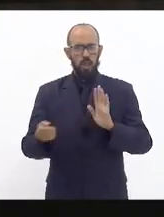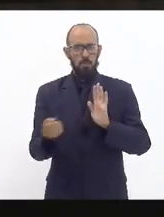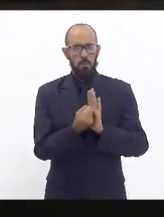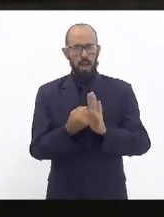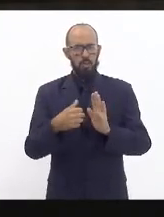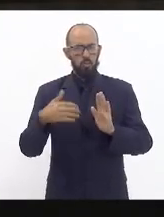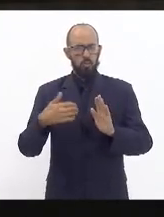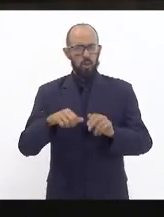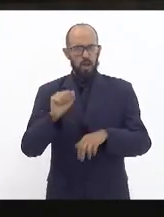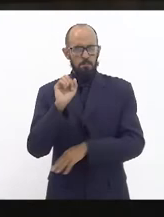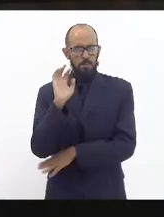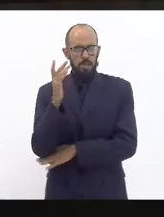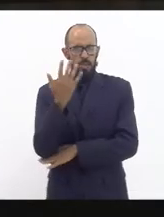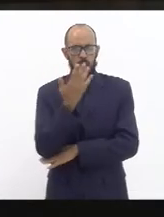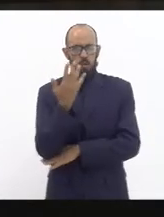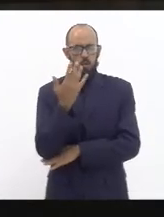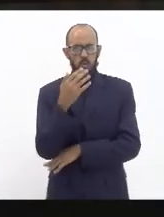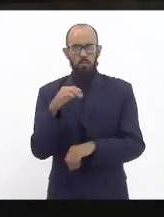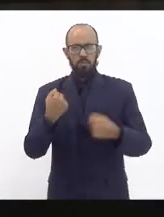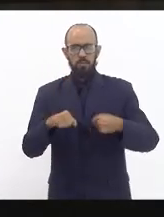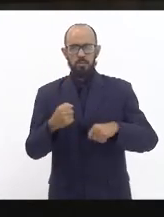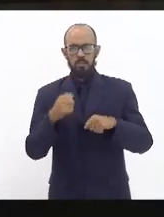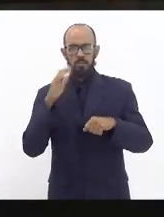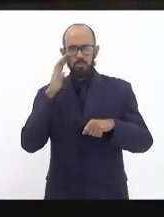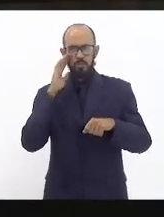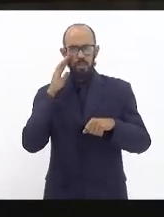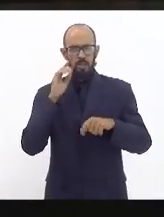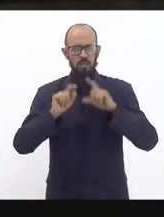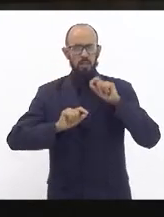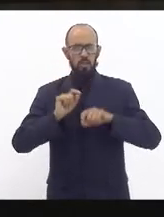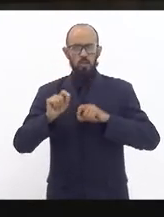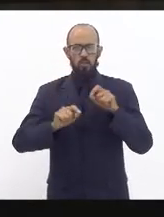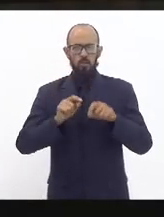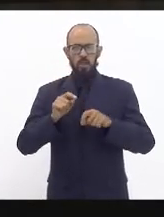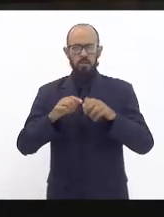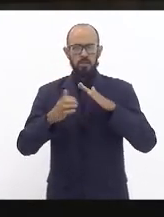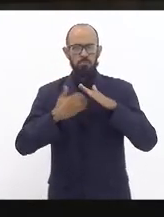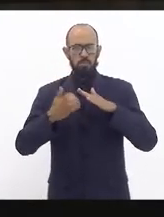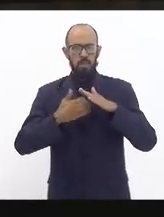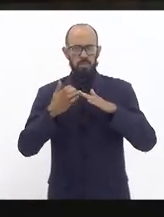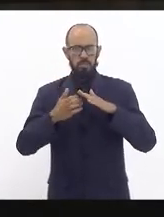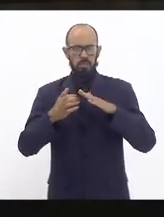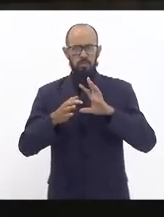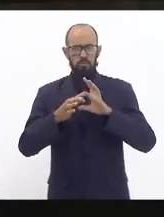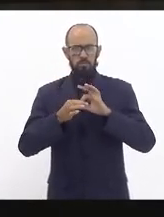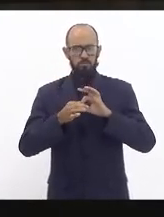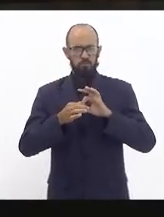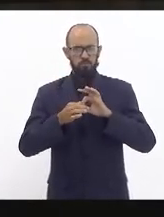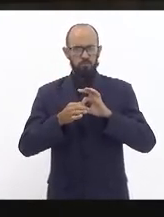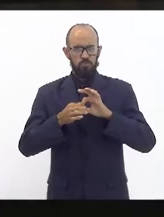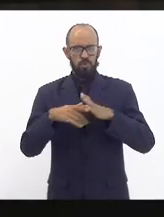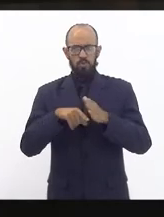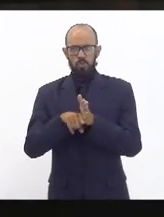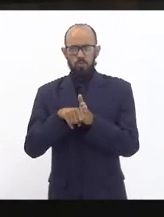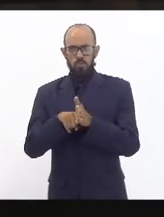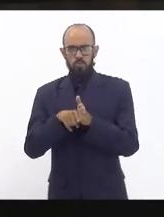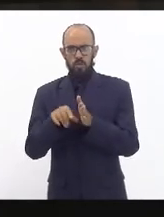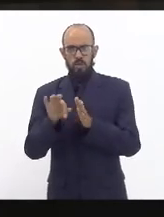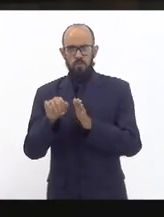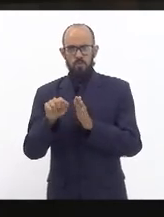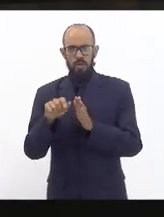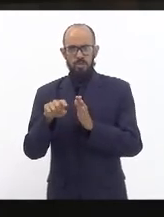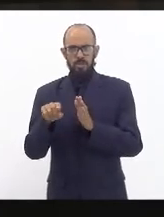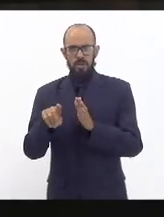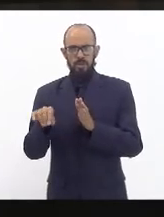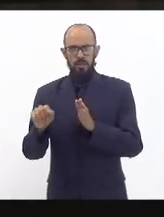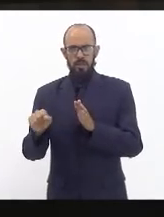cabe entendermos um pouco da constituição das empresas envolvidas consulta a base do ministério da fazenda permite